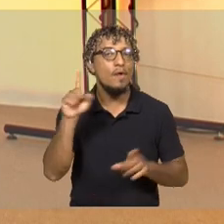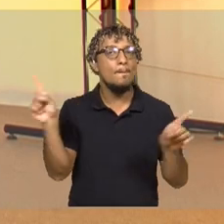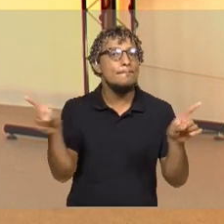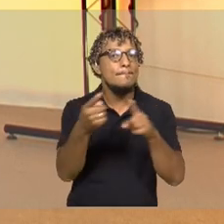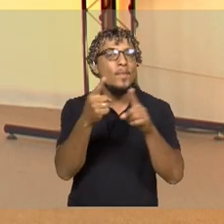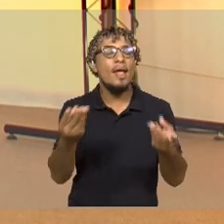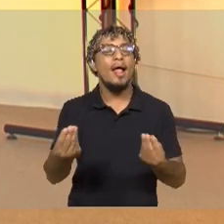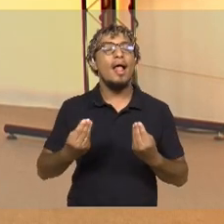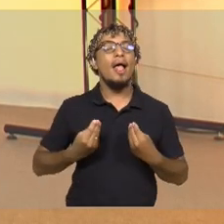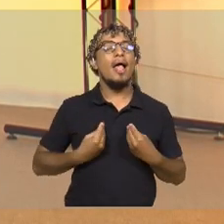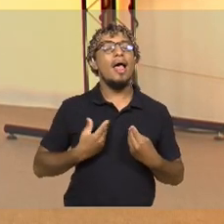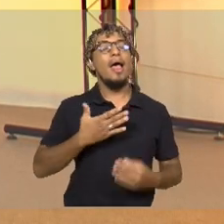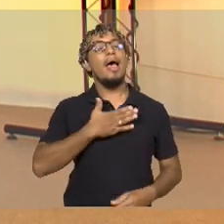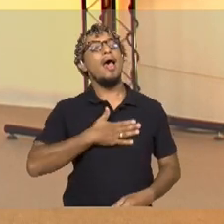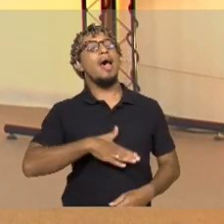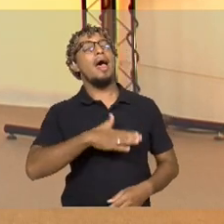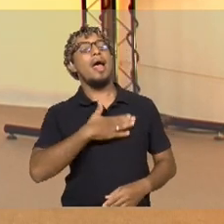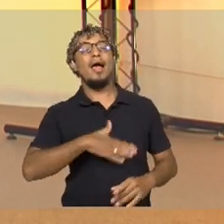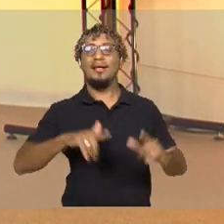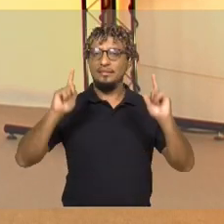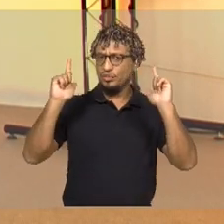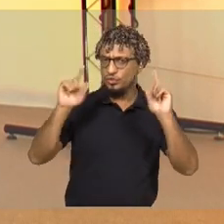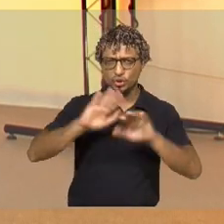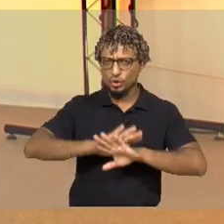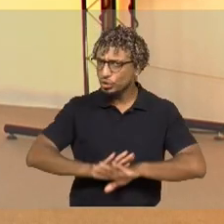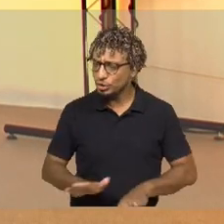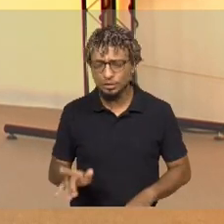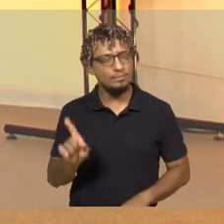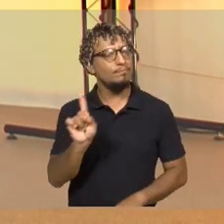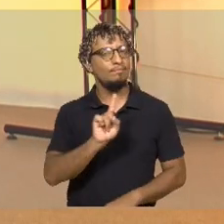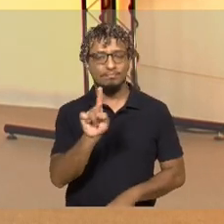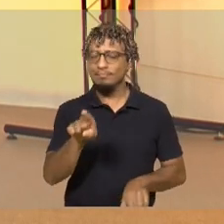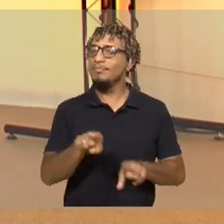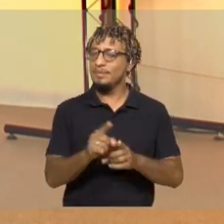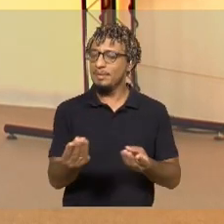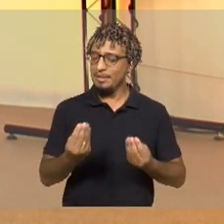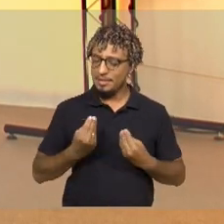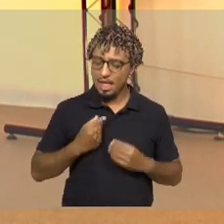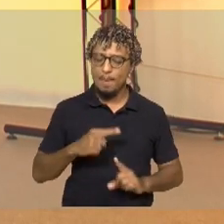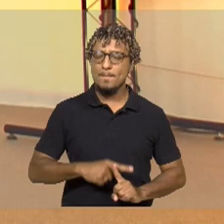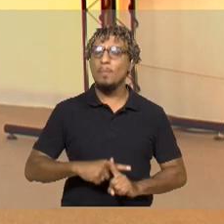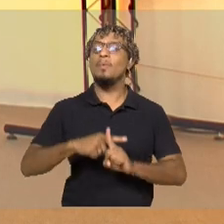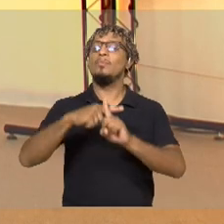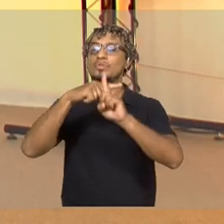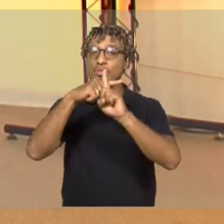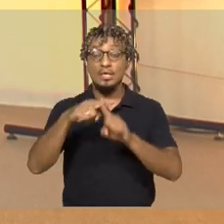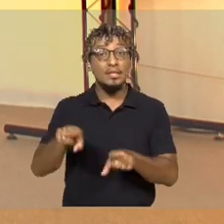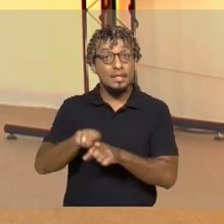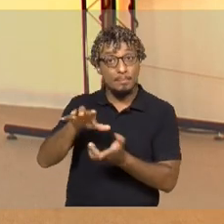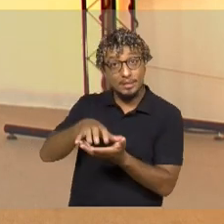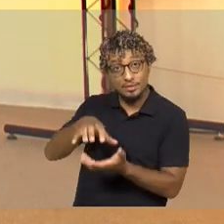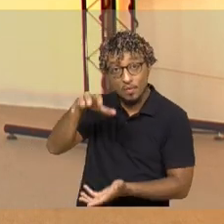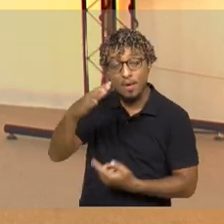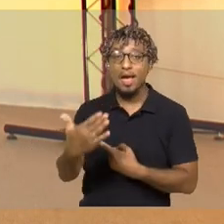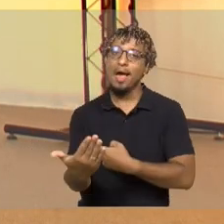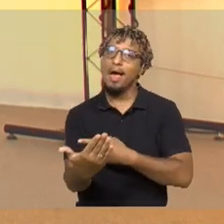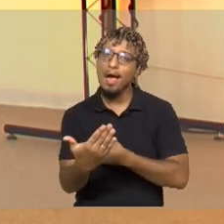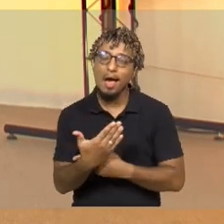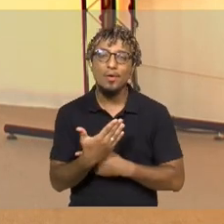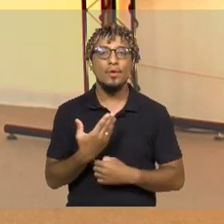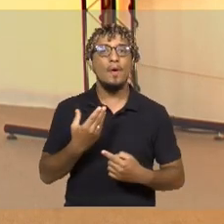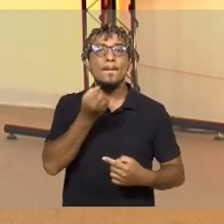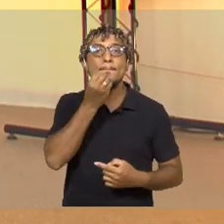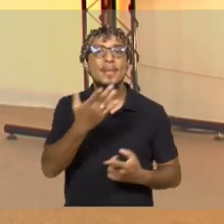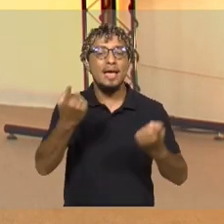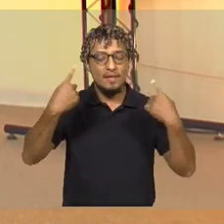relaxar e se divertir. A música também traz inúmeros benefícios. E para os idosos, ajuda também no bem-estar